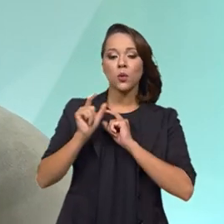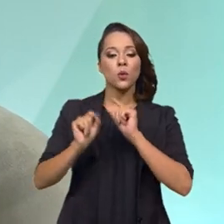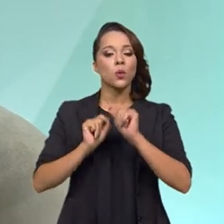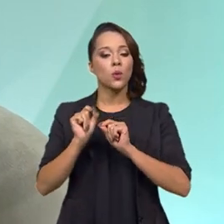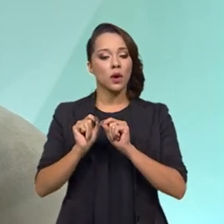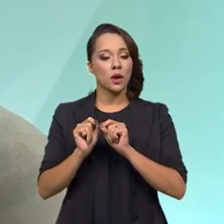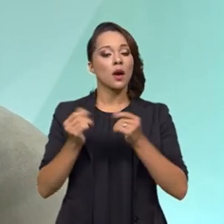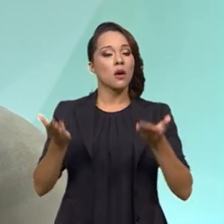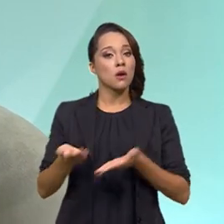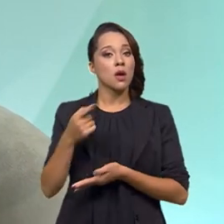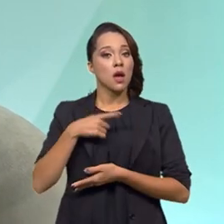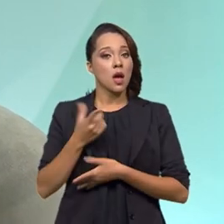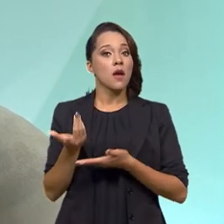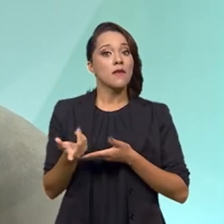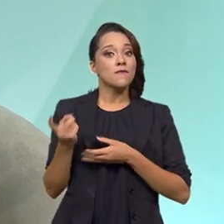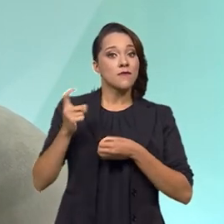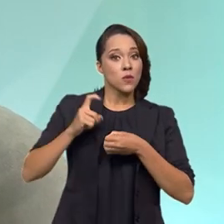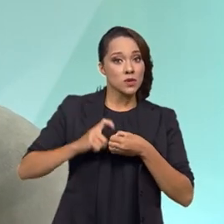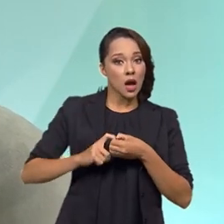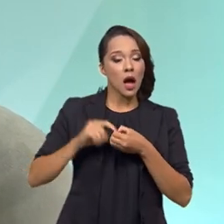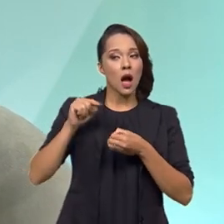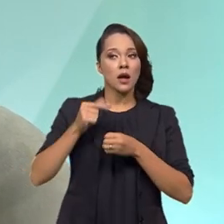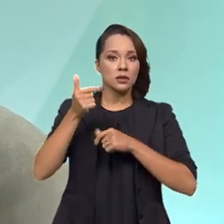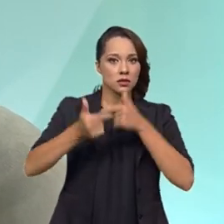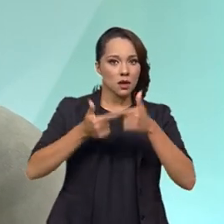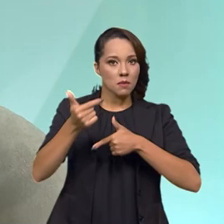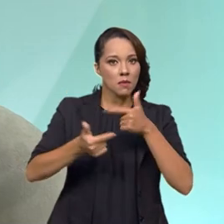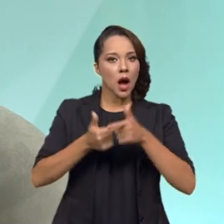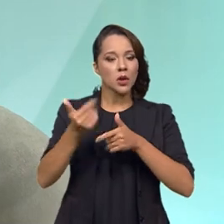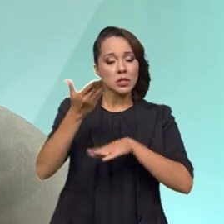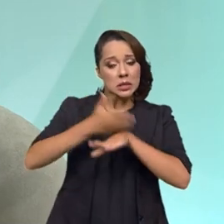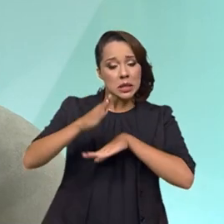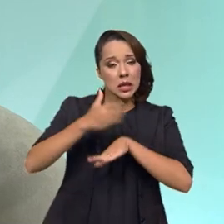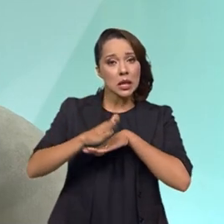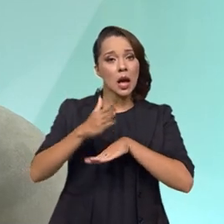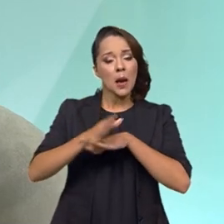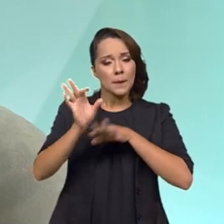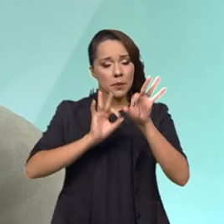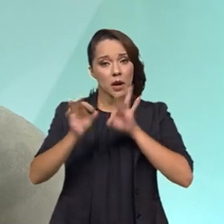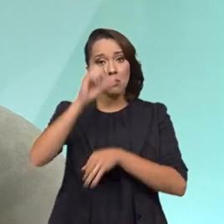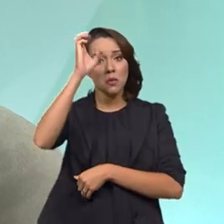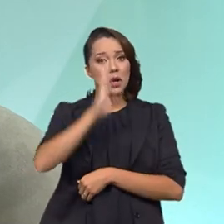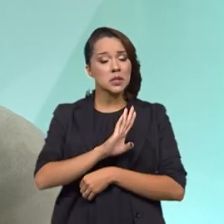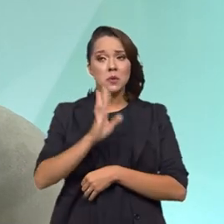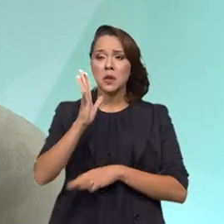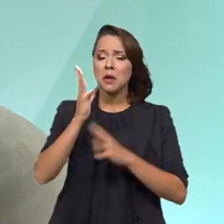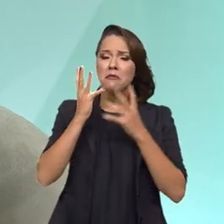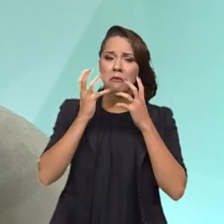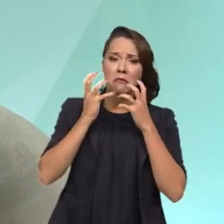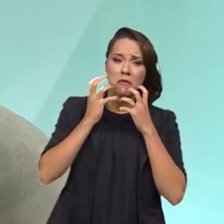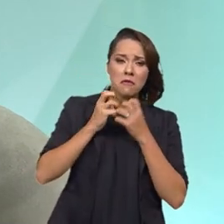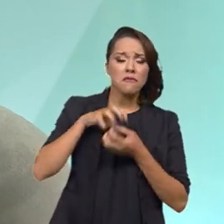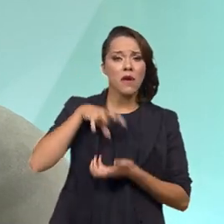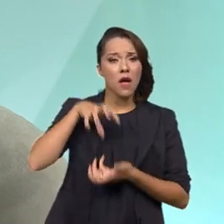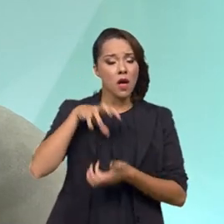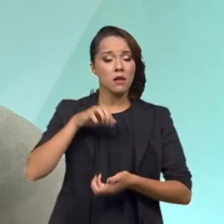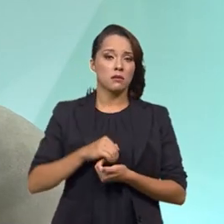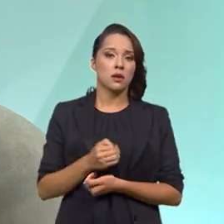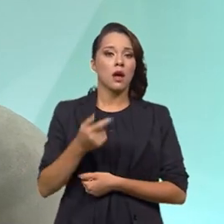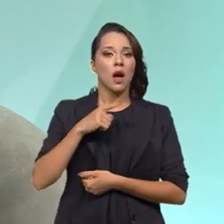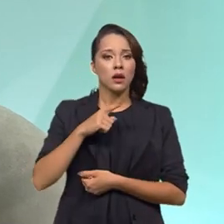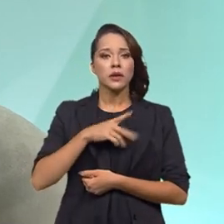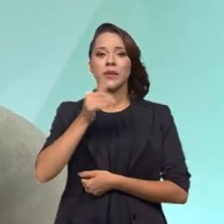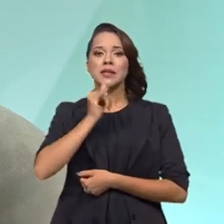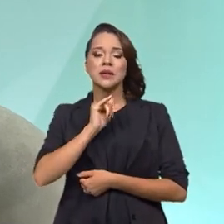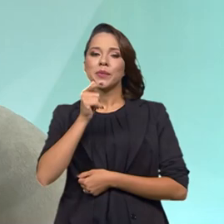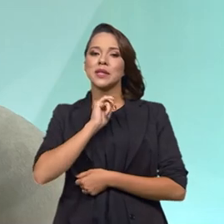retomar essas atividades de preparo para o Brasil que está envelhecendo. E nós temos exemplos do Estado